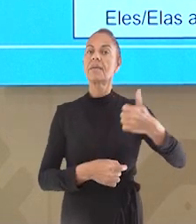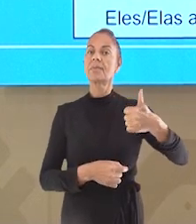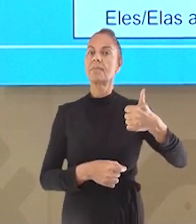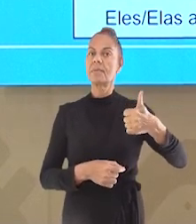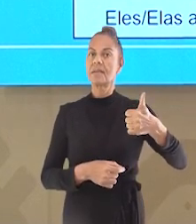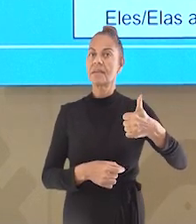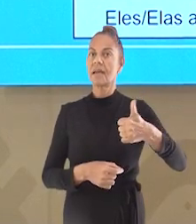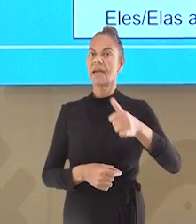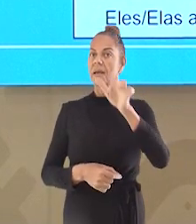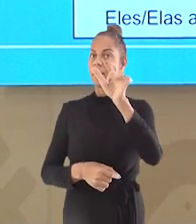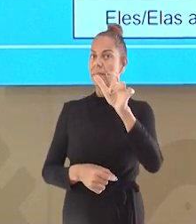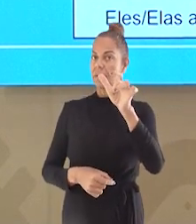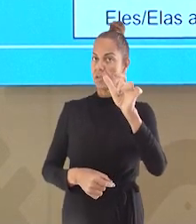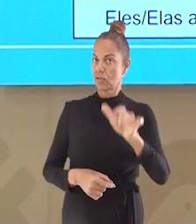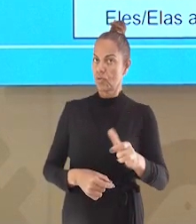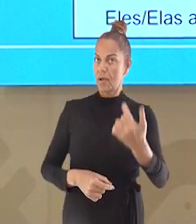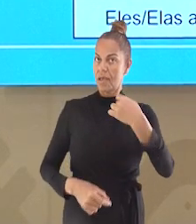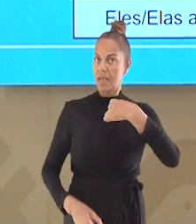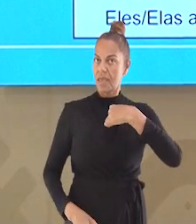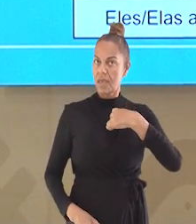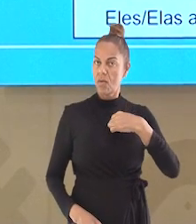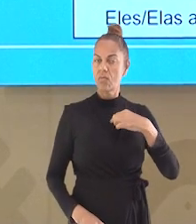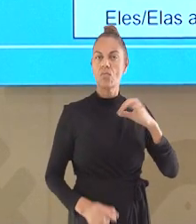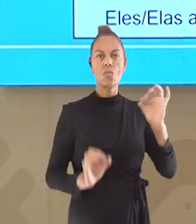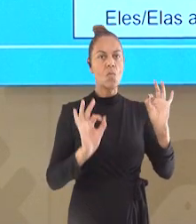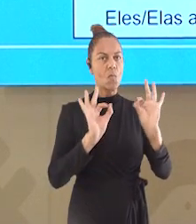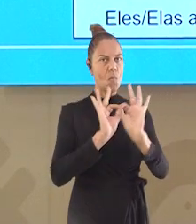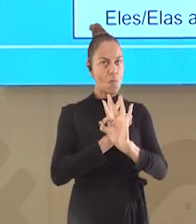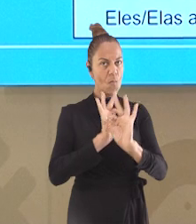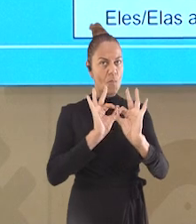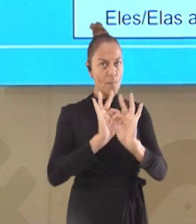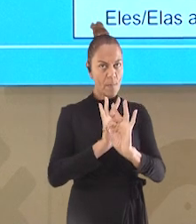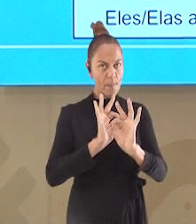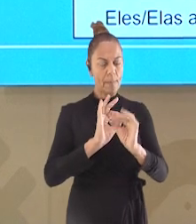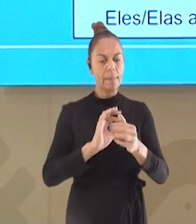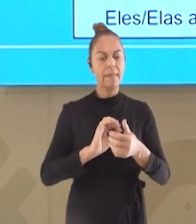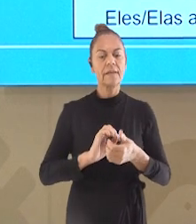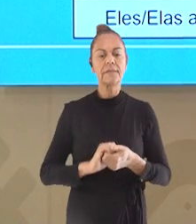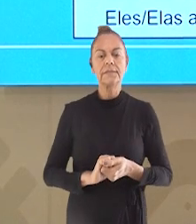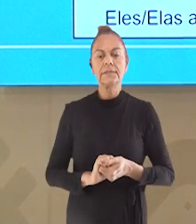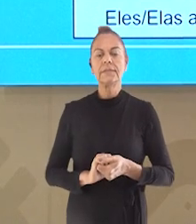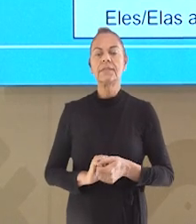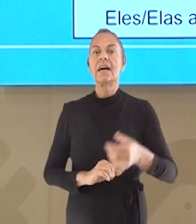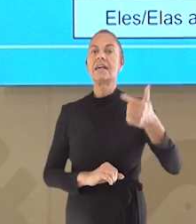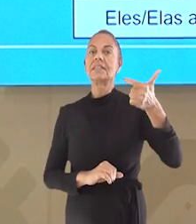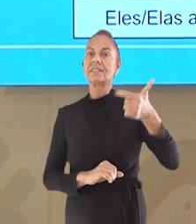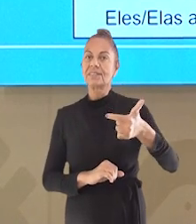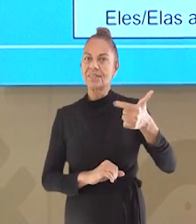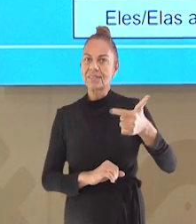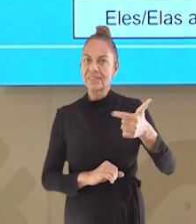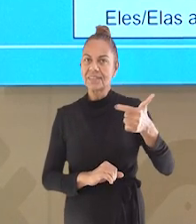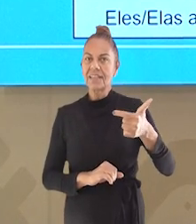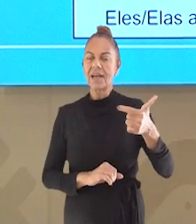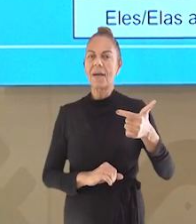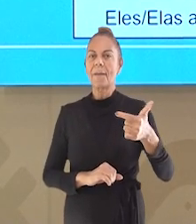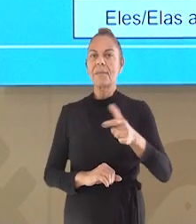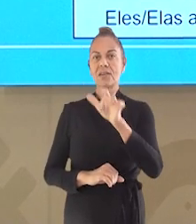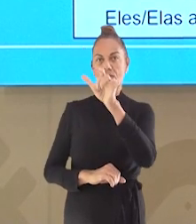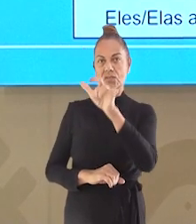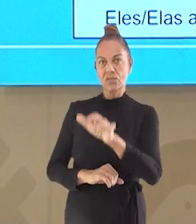X para mostrar que a primeira pessoa não existe. Primeira pessoa do singular do imperativo afirmativo.